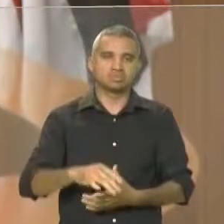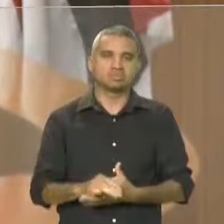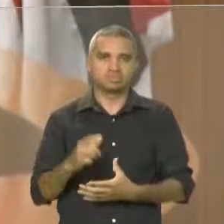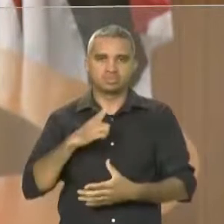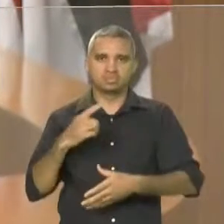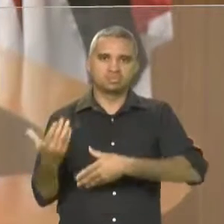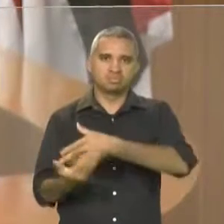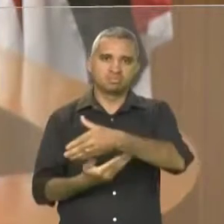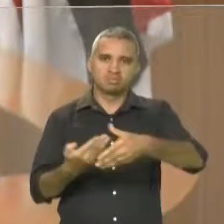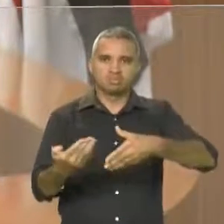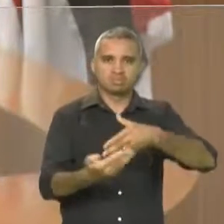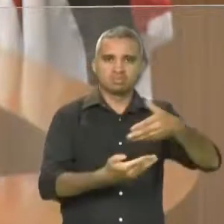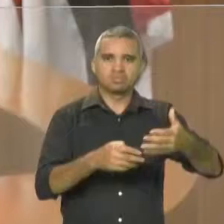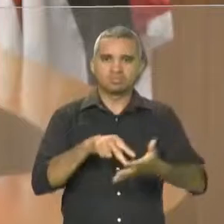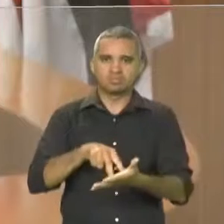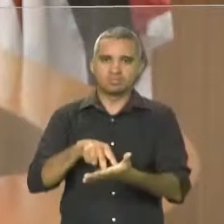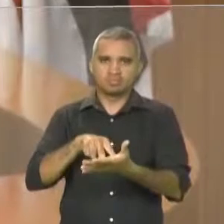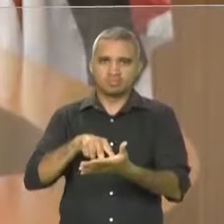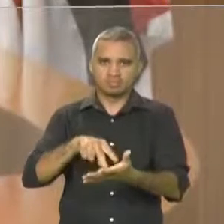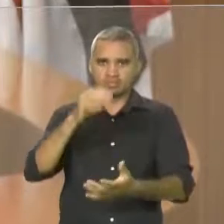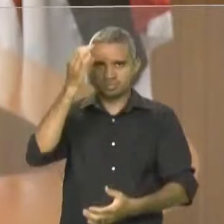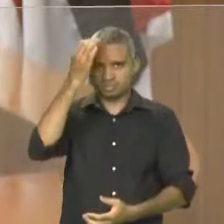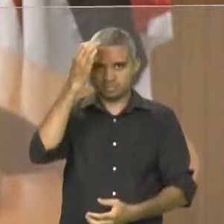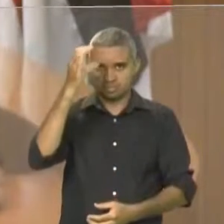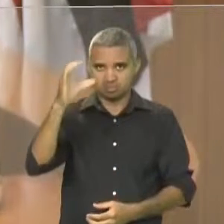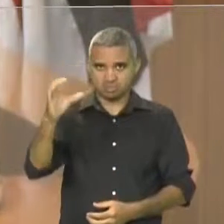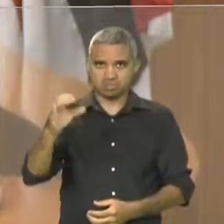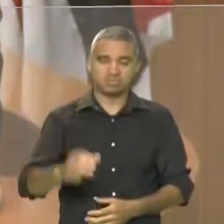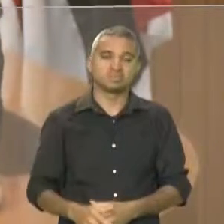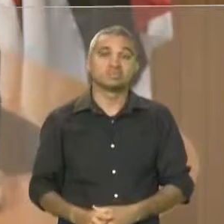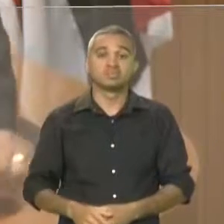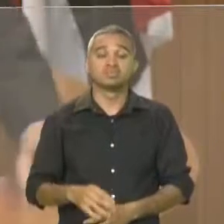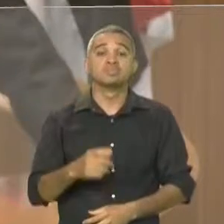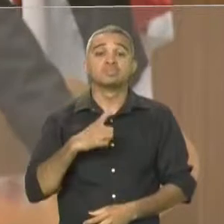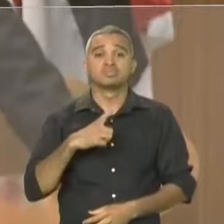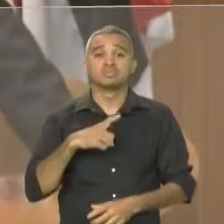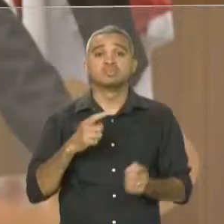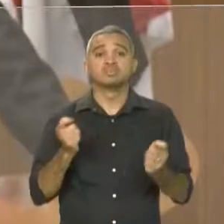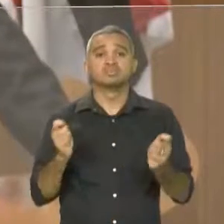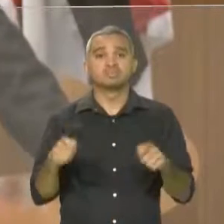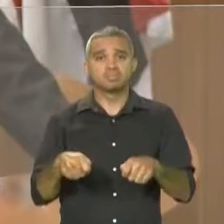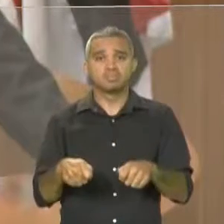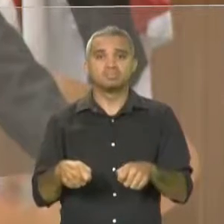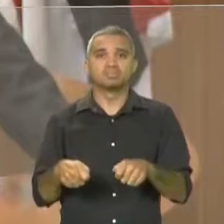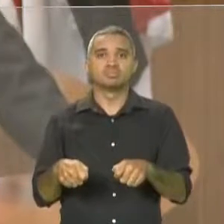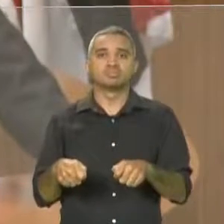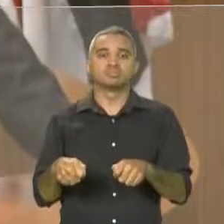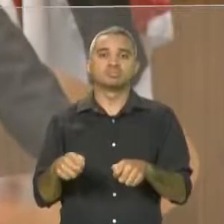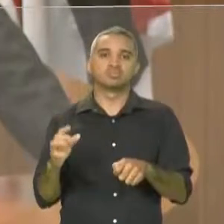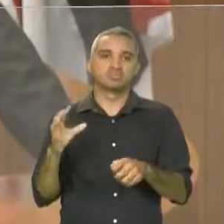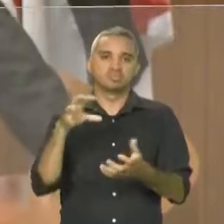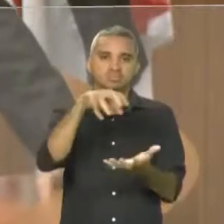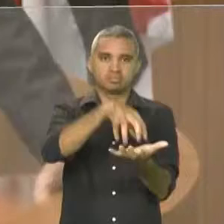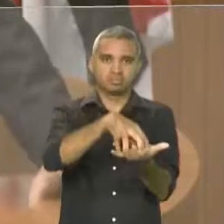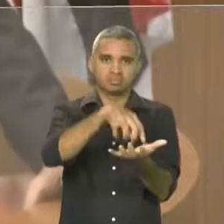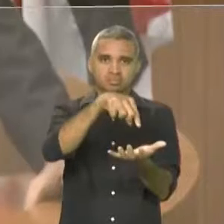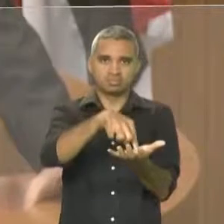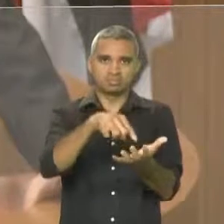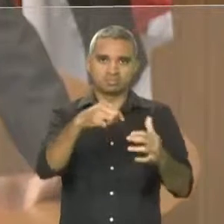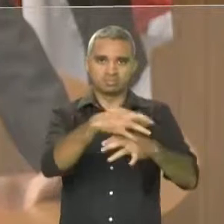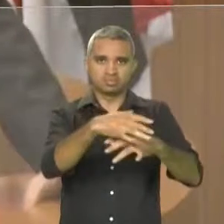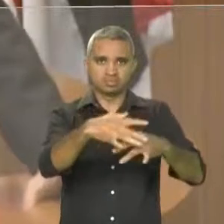da cultura. A oportunidade de levar para a nossa cidade uma